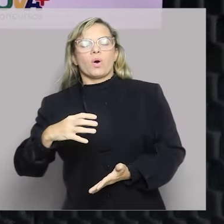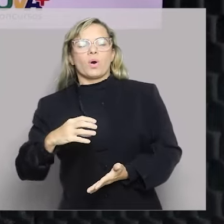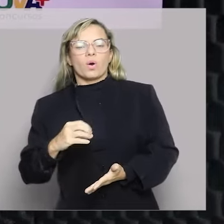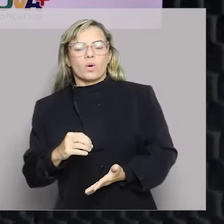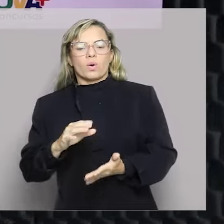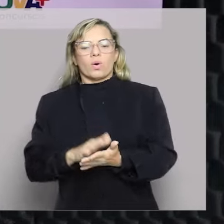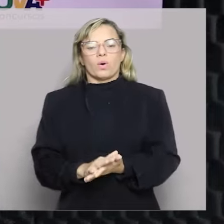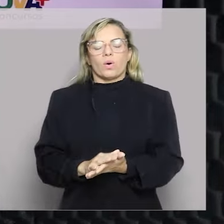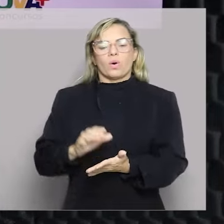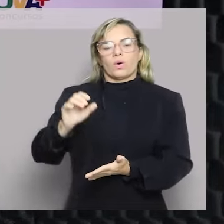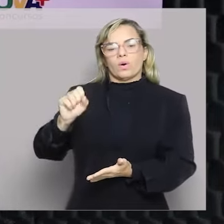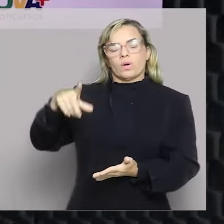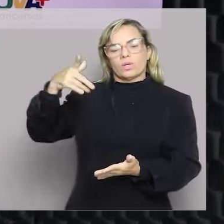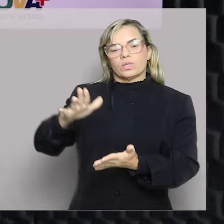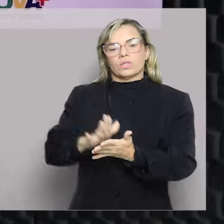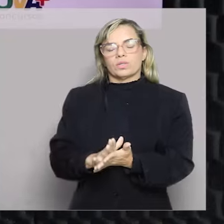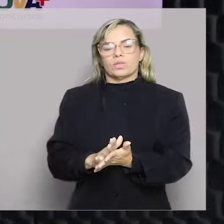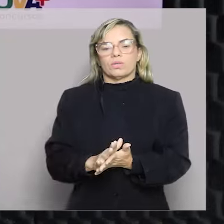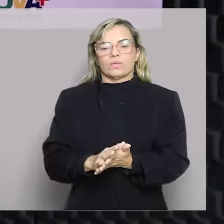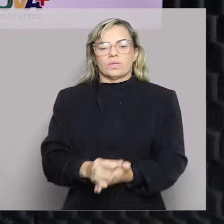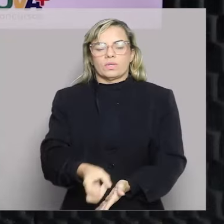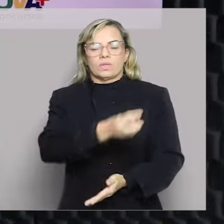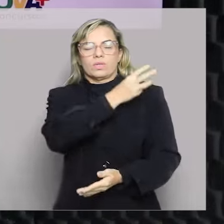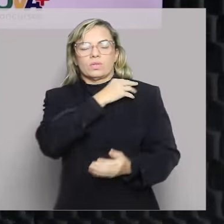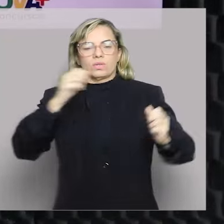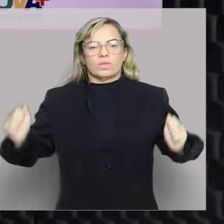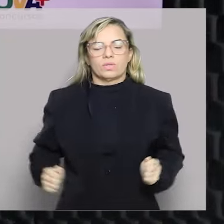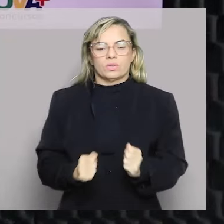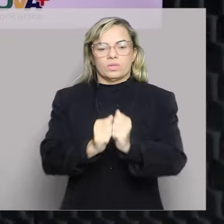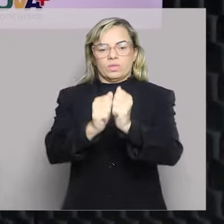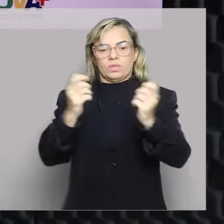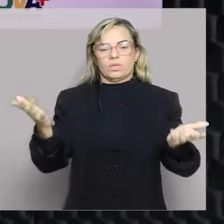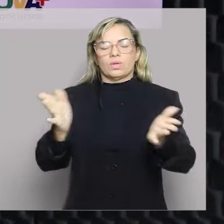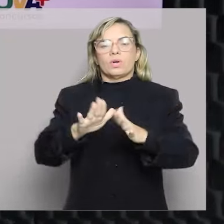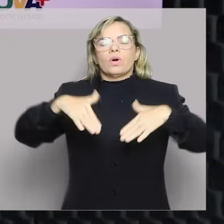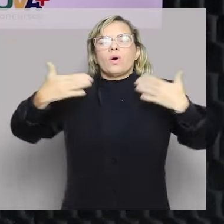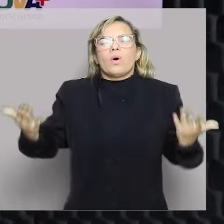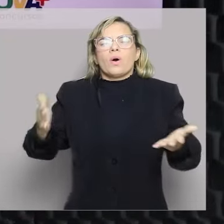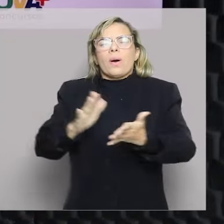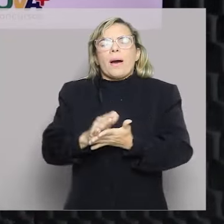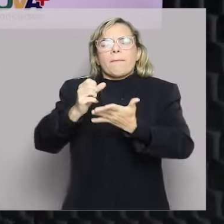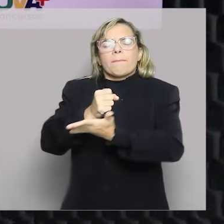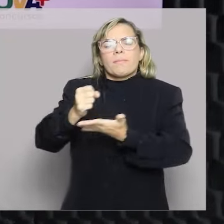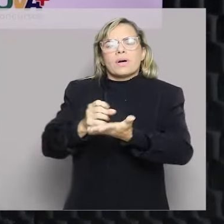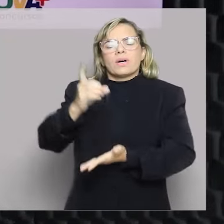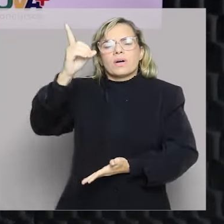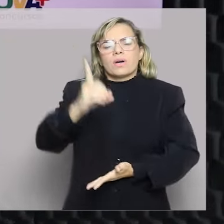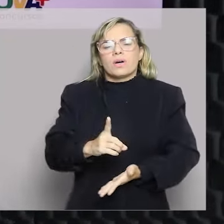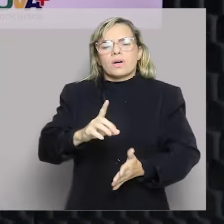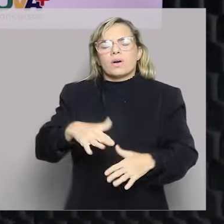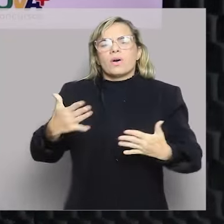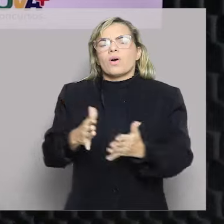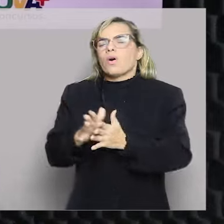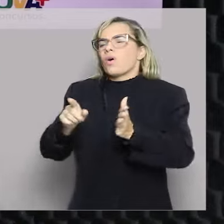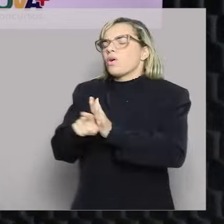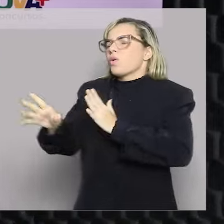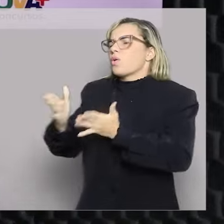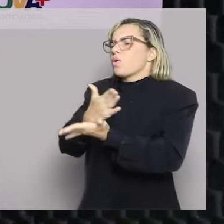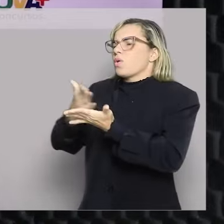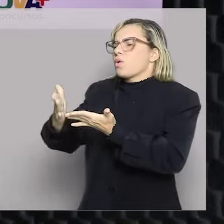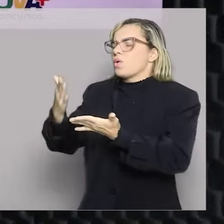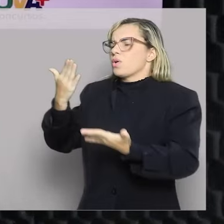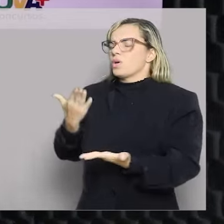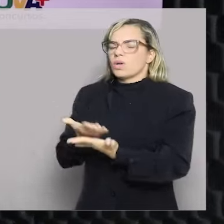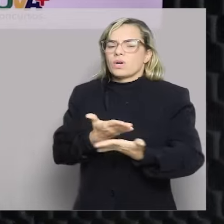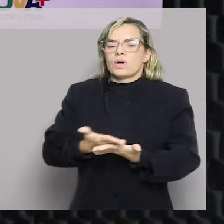todo mundo junto, noções de direito. E aí, Lula, por onde é que eu começo a estudar? Bem, meus amigos, quando você for